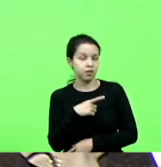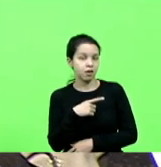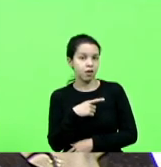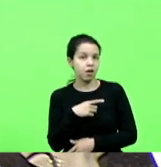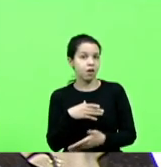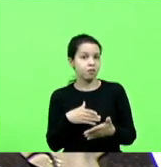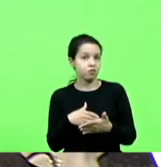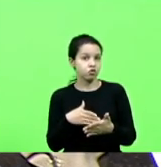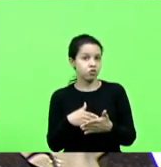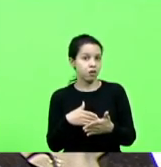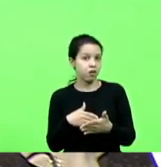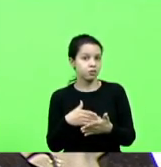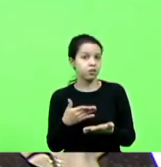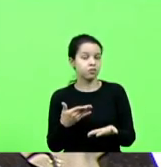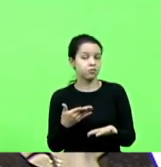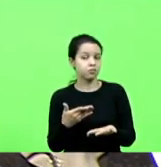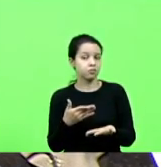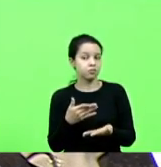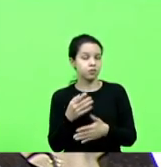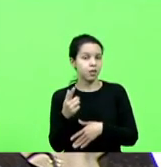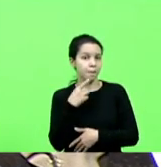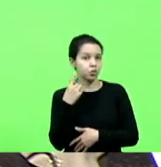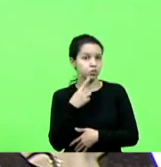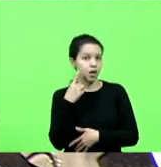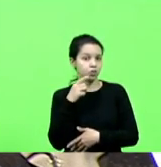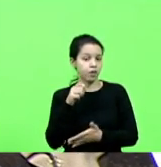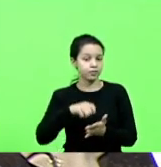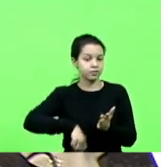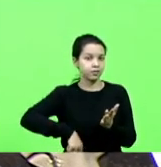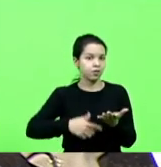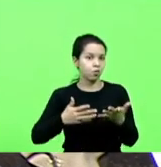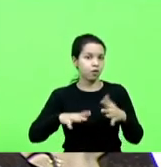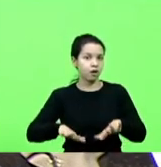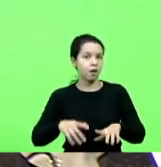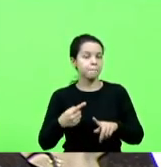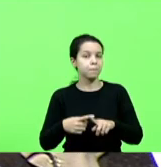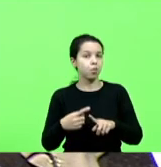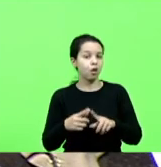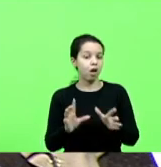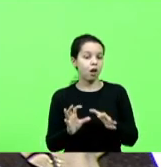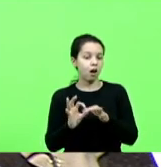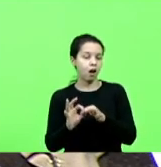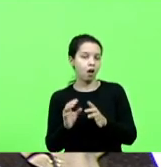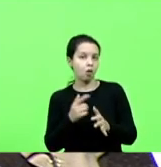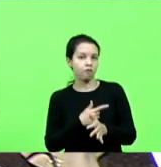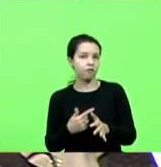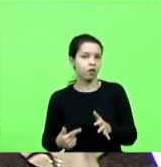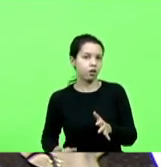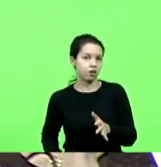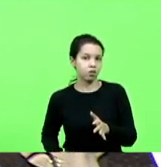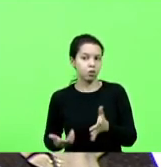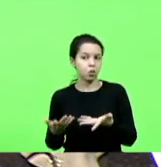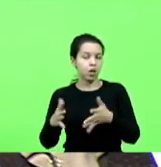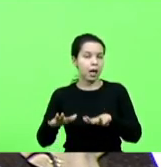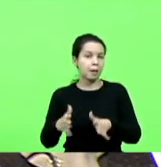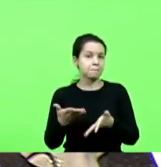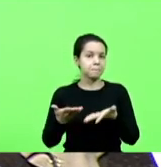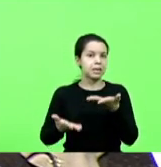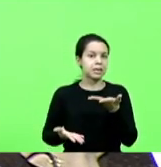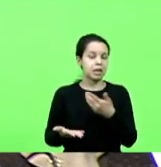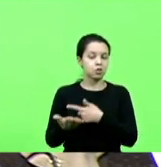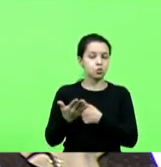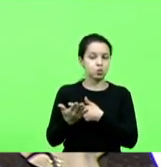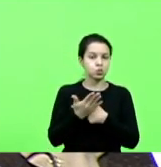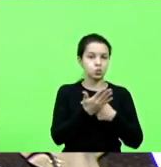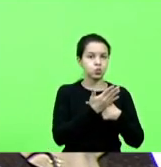deputados a assinar, porque estão ligados ao governo e não querem ir lá perder seus benefícios